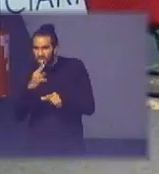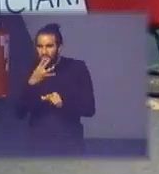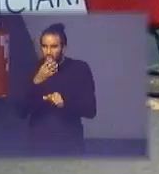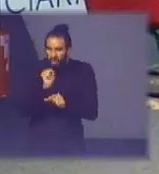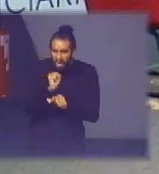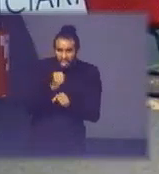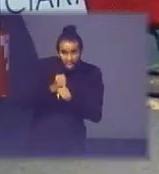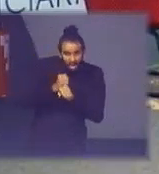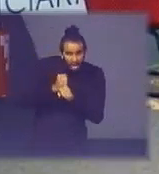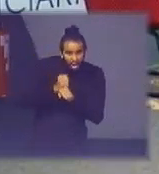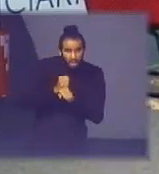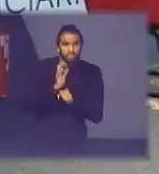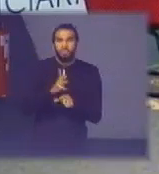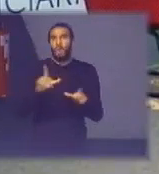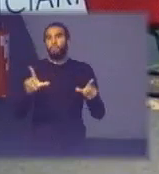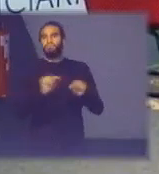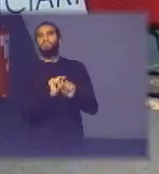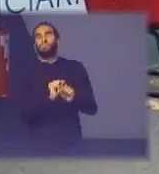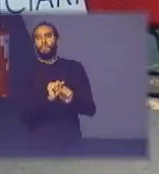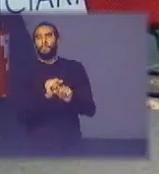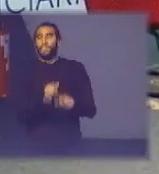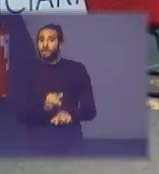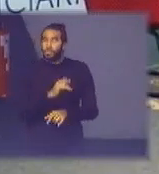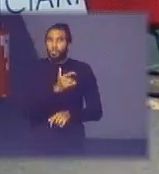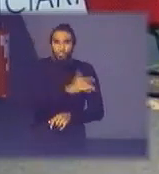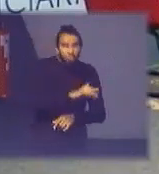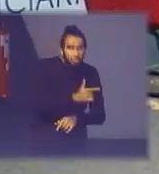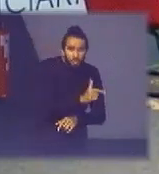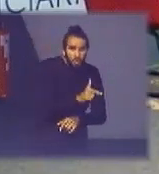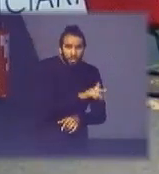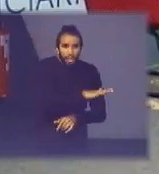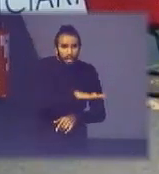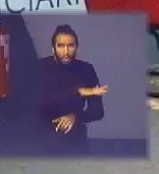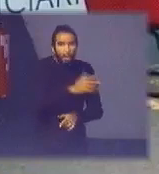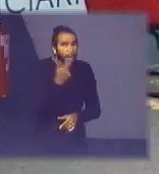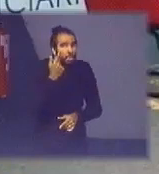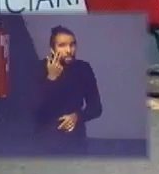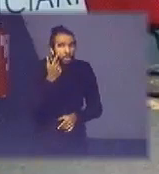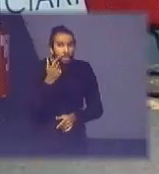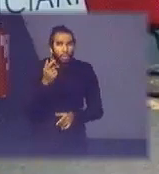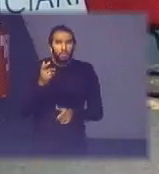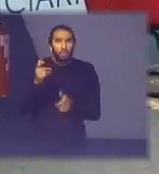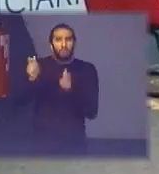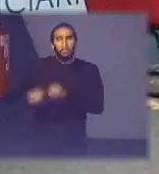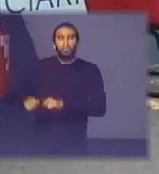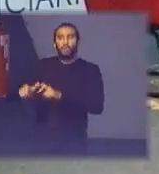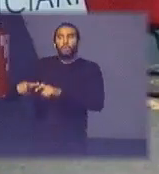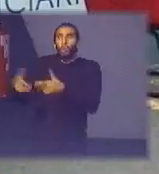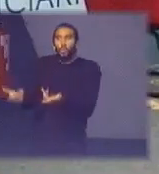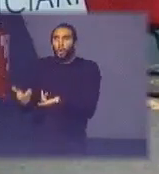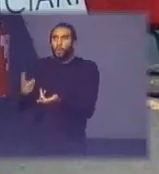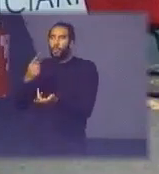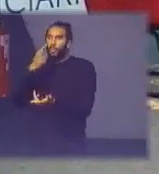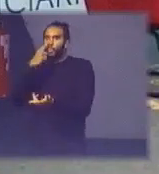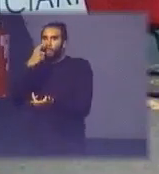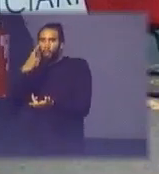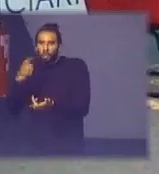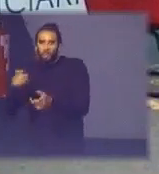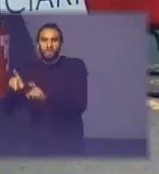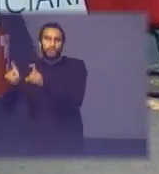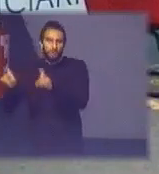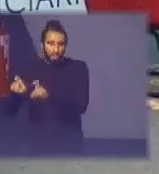se ele não está disponível nas reservas naturais eles podem estar disponíveis aonde? na sucata eletrônica então é uma possibilidade que a gente